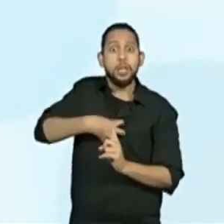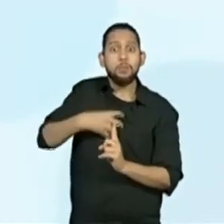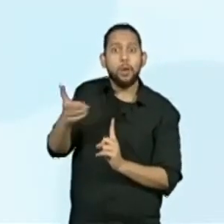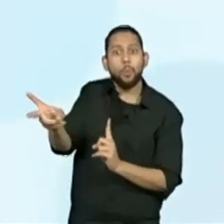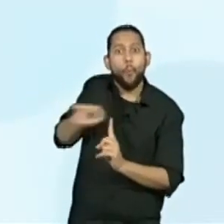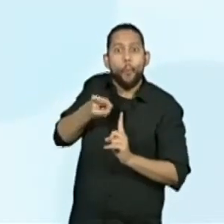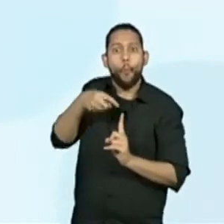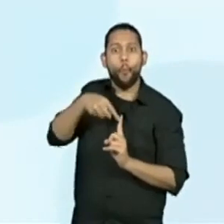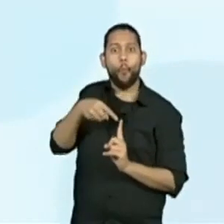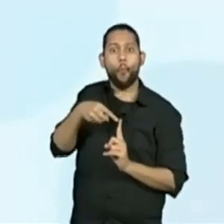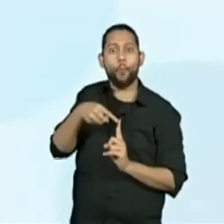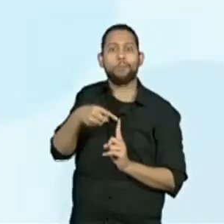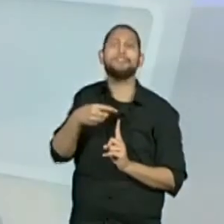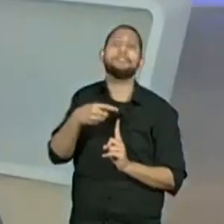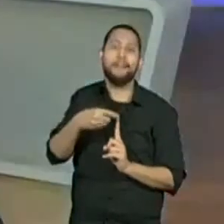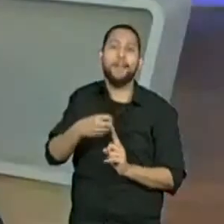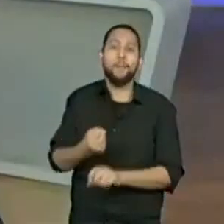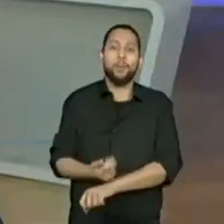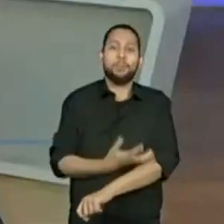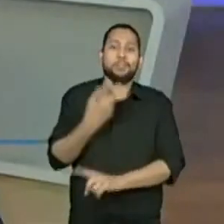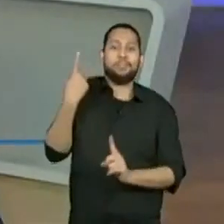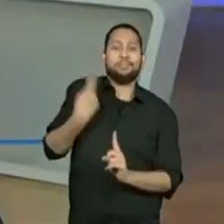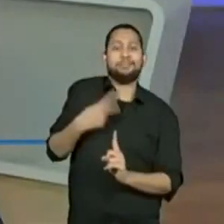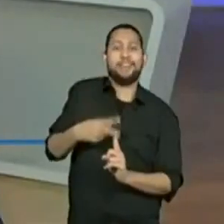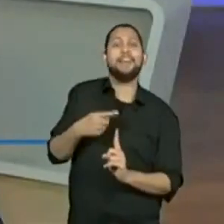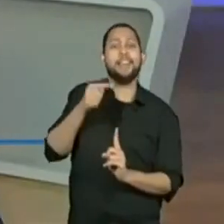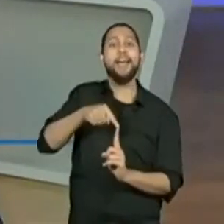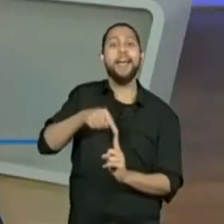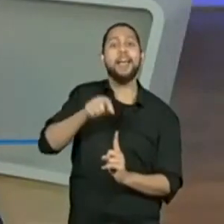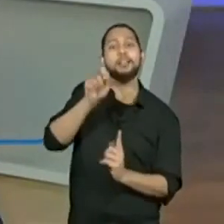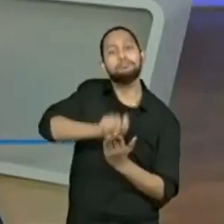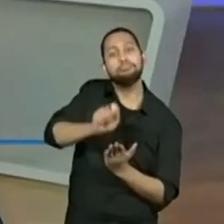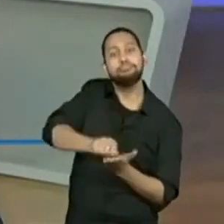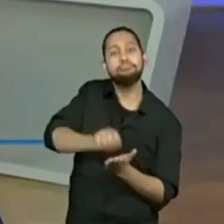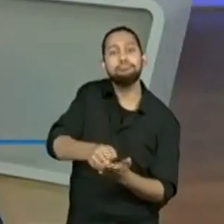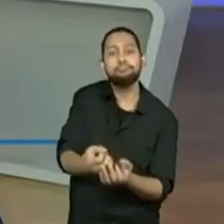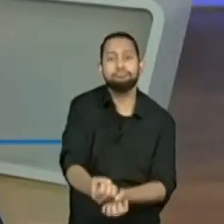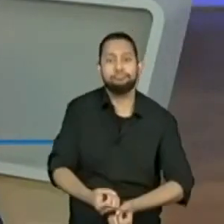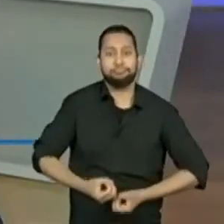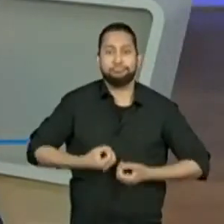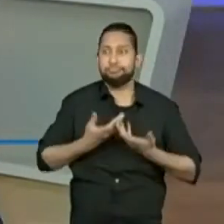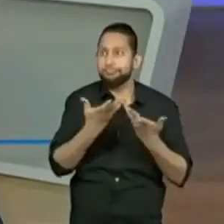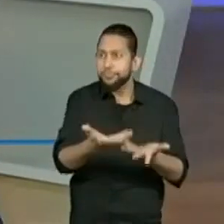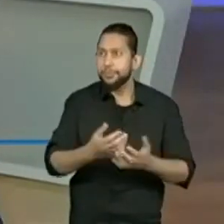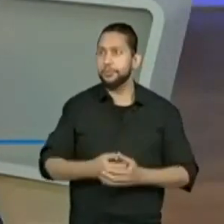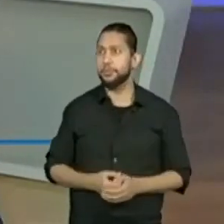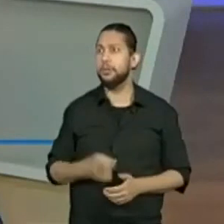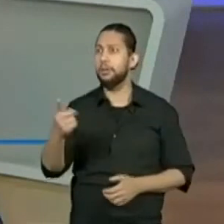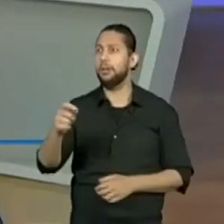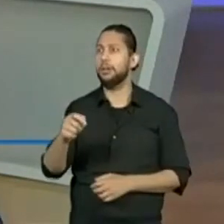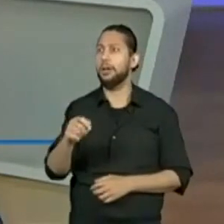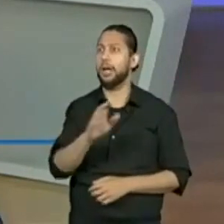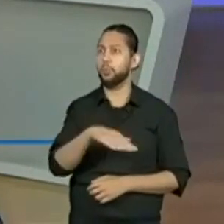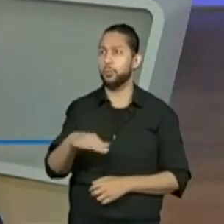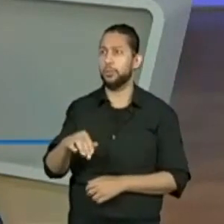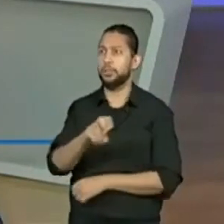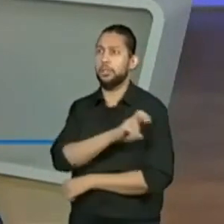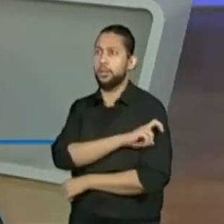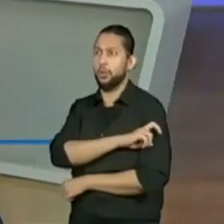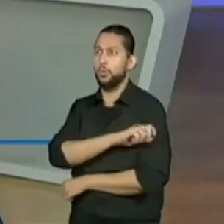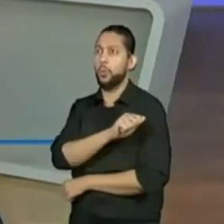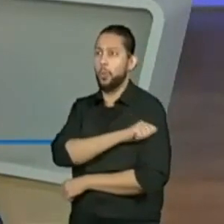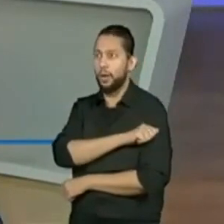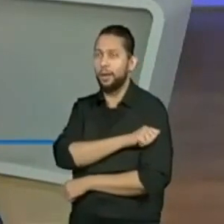pela sua emoção. De acordo com o que ele coloca ali. A aluna Bruna, do quinto ano, disse que